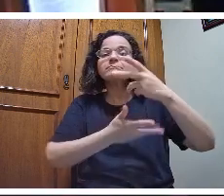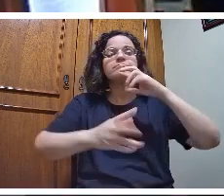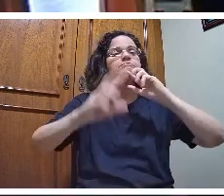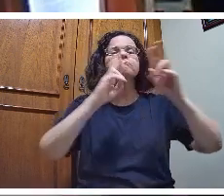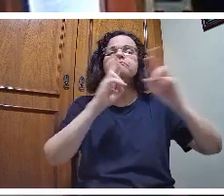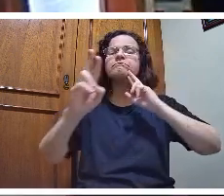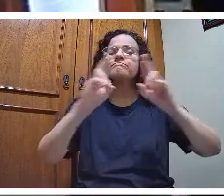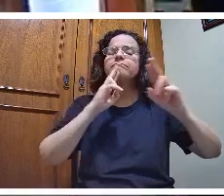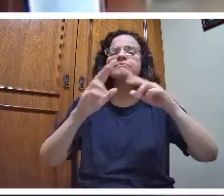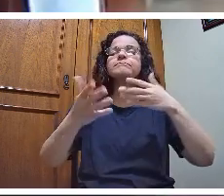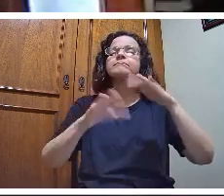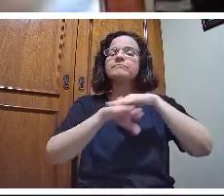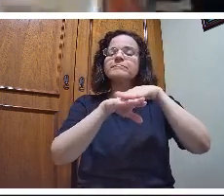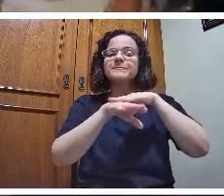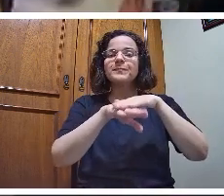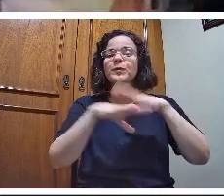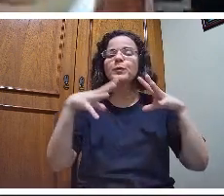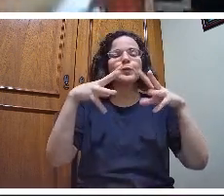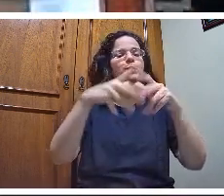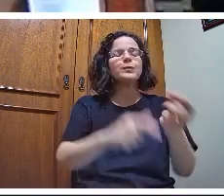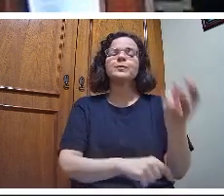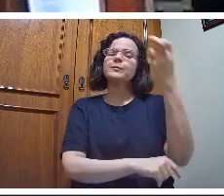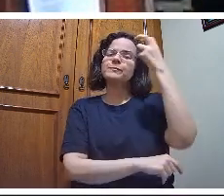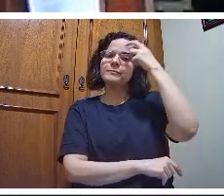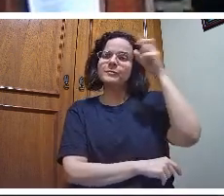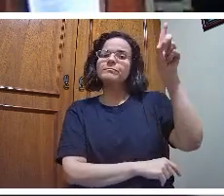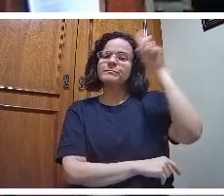com o professor, com o aluno, mas isso